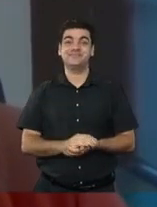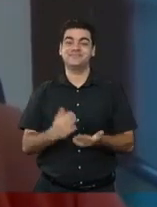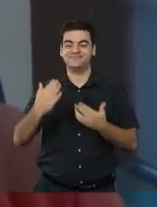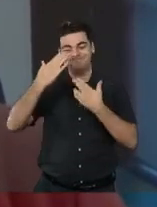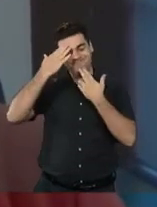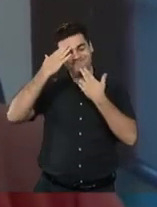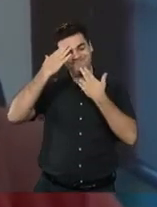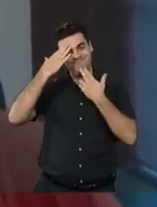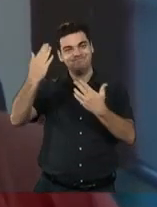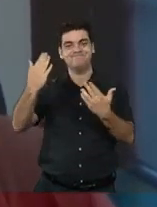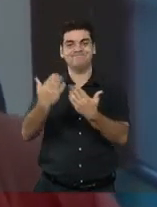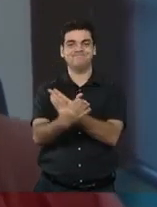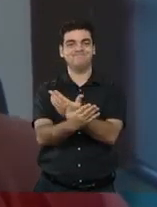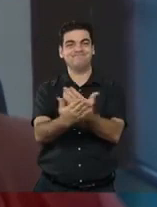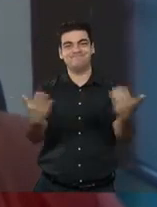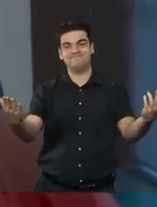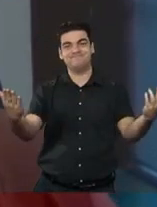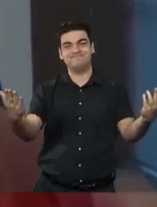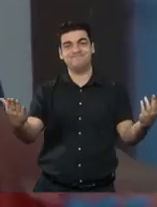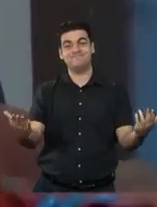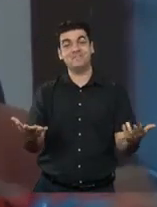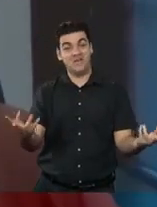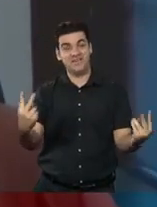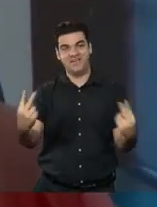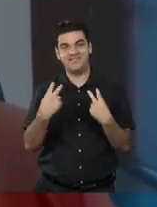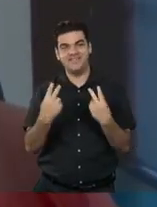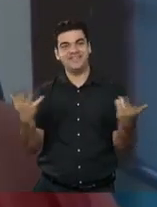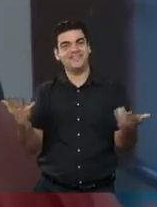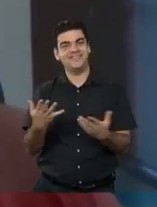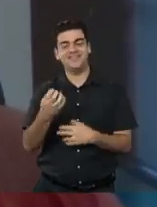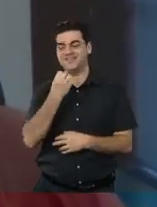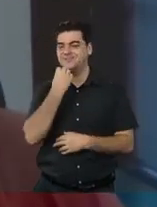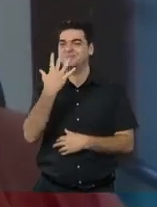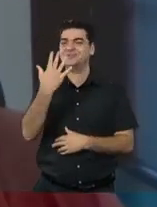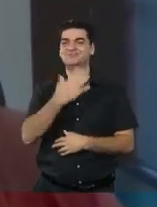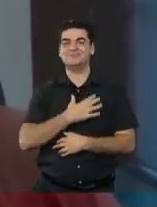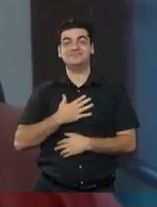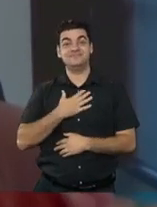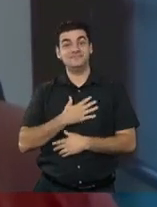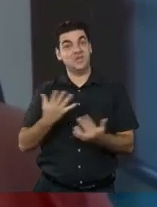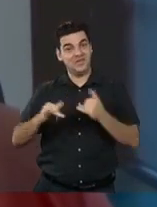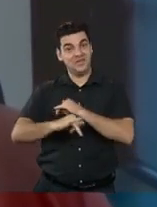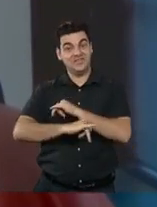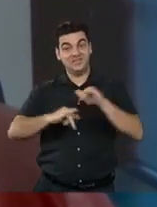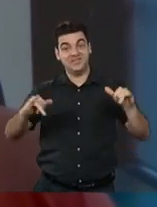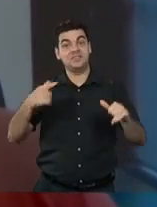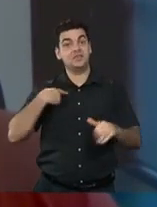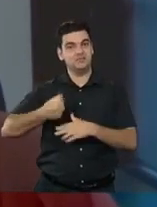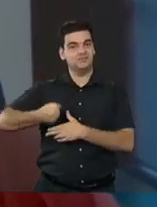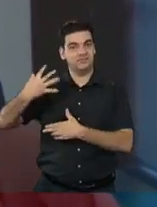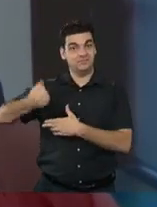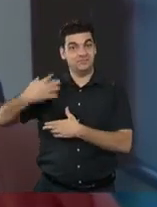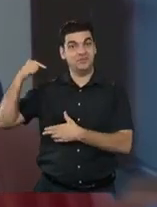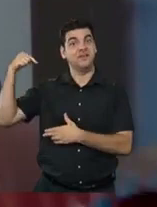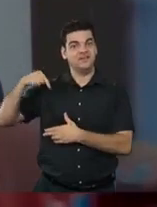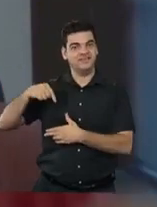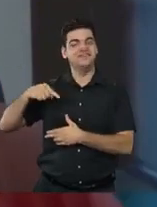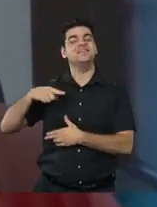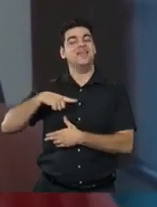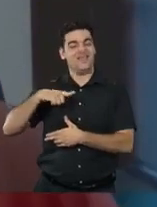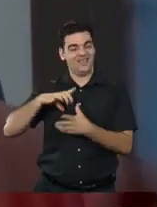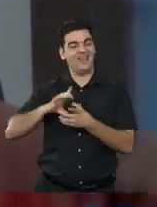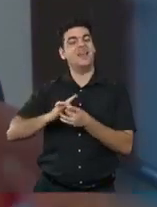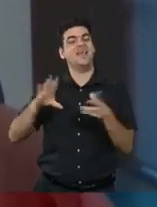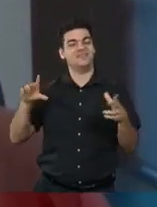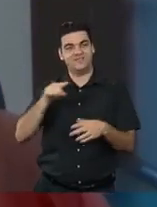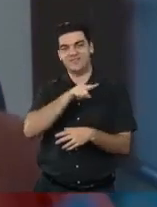Agradecemos a todas e todos que nos acompanham e informamos que o chat desta plataforma estará